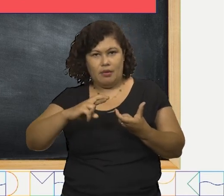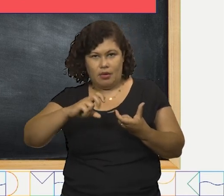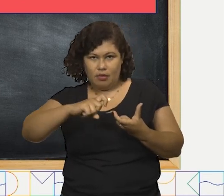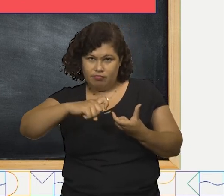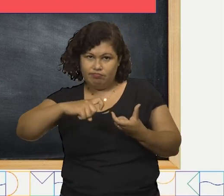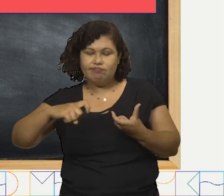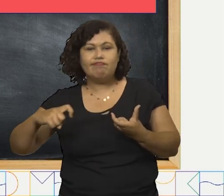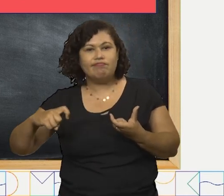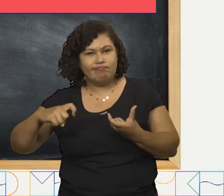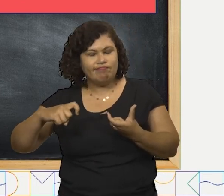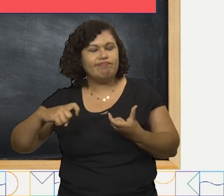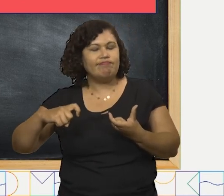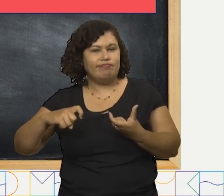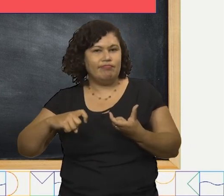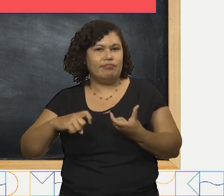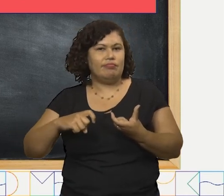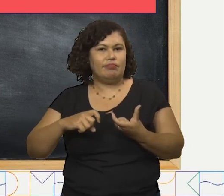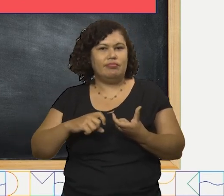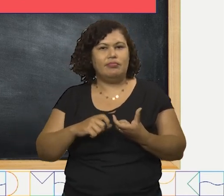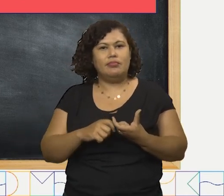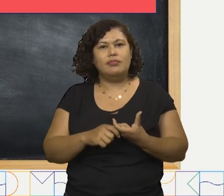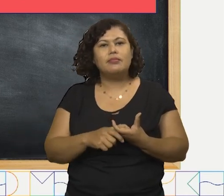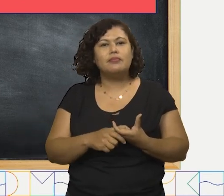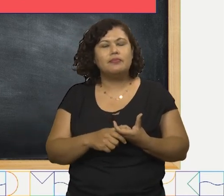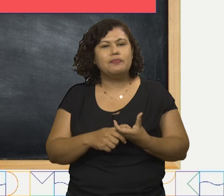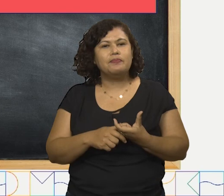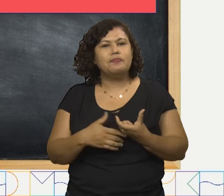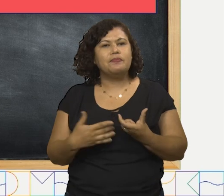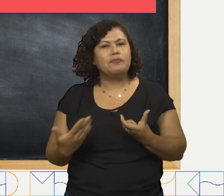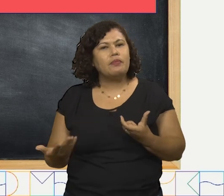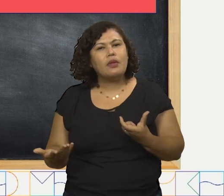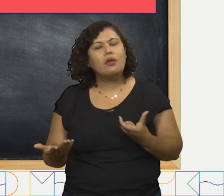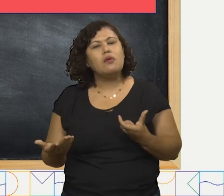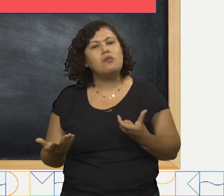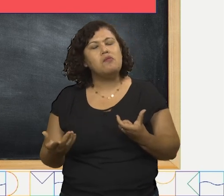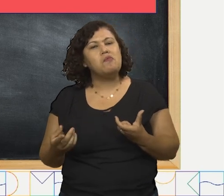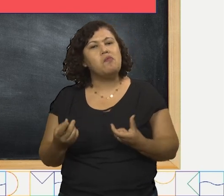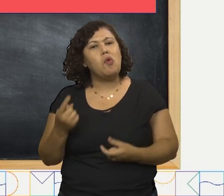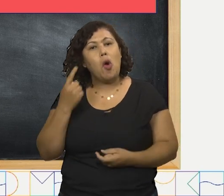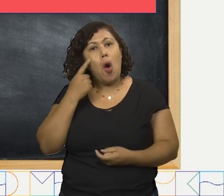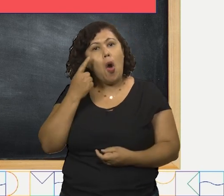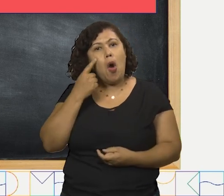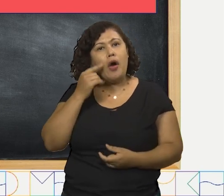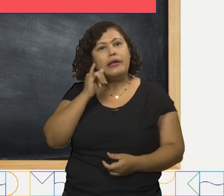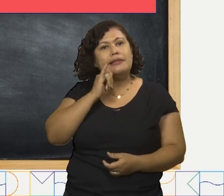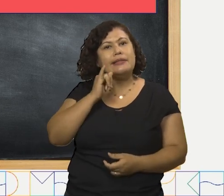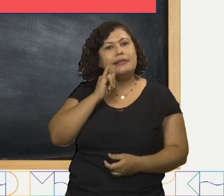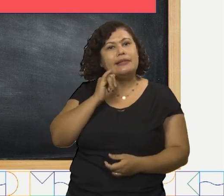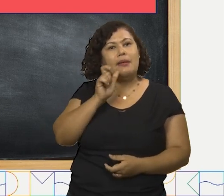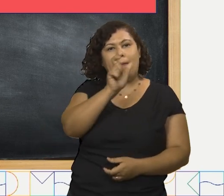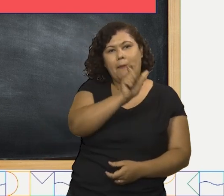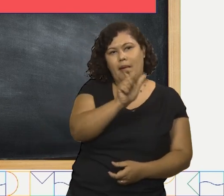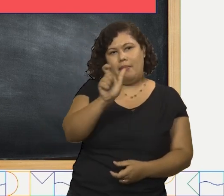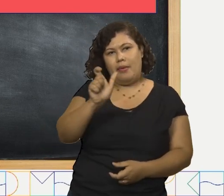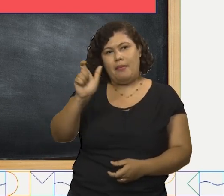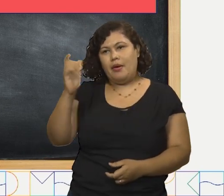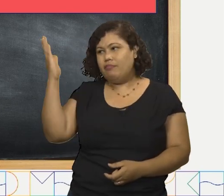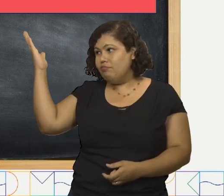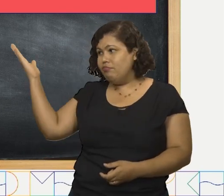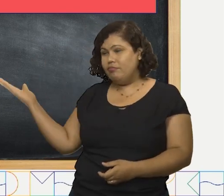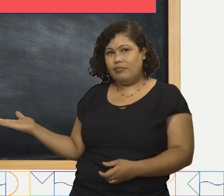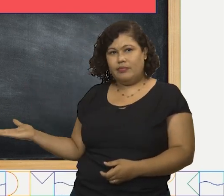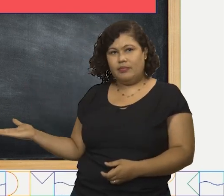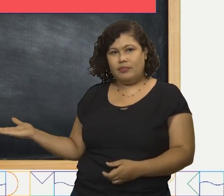são chamadas de proparoxítonas. Olha os exemplos que eu deixei aí para você.